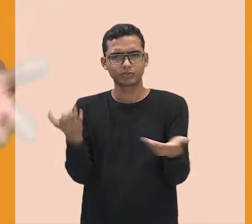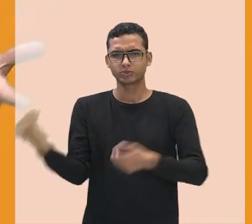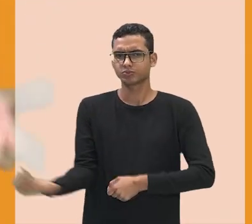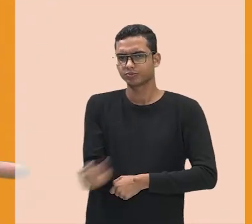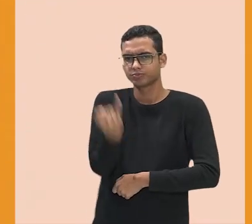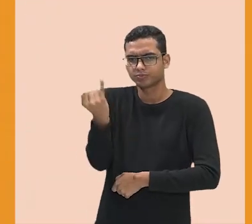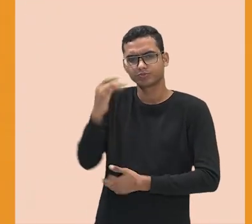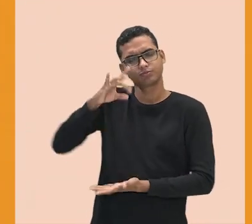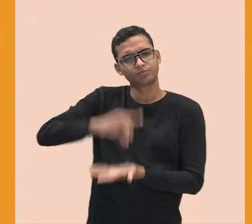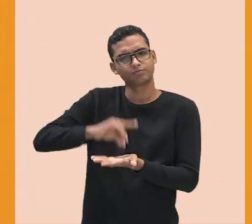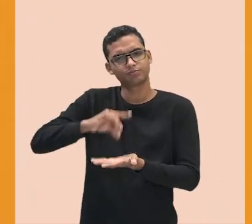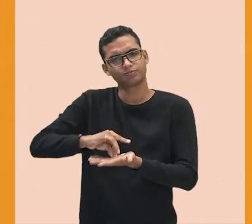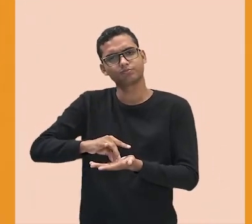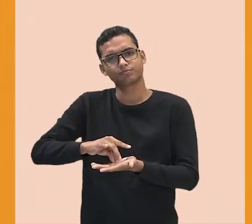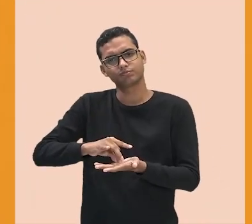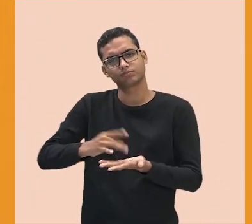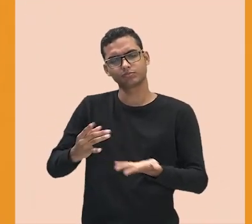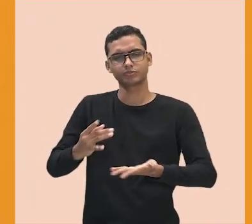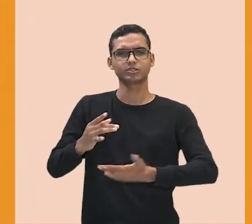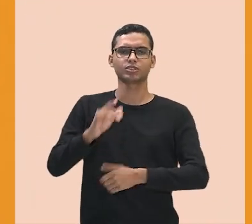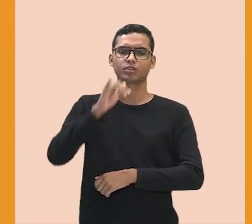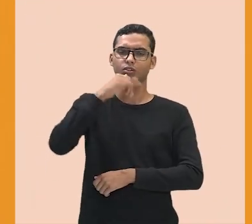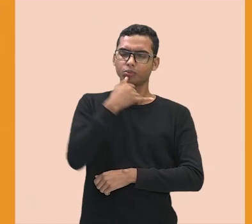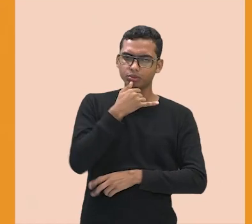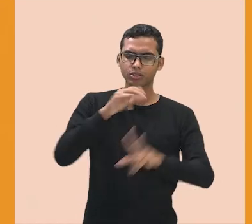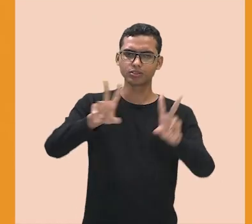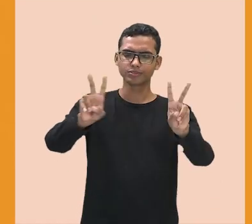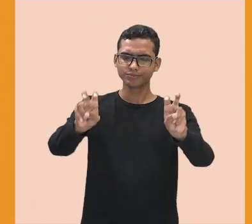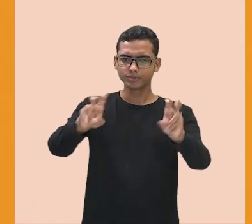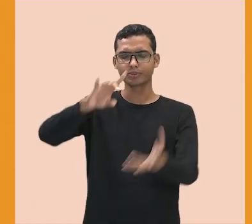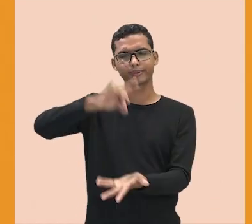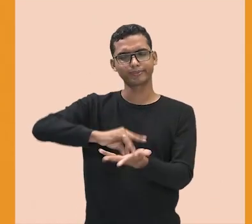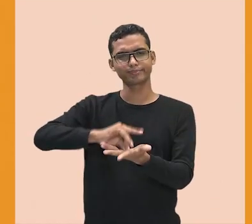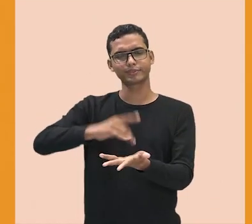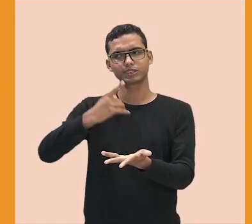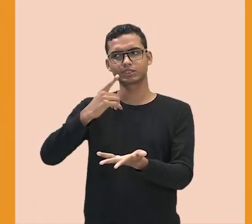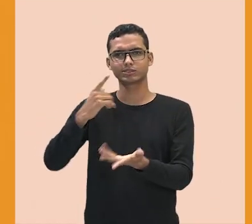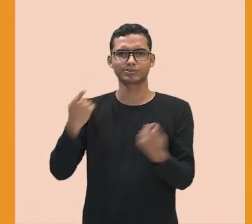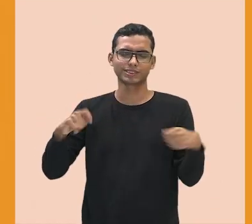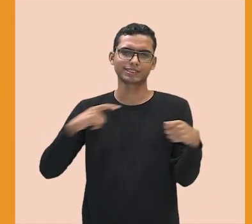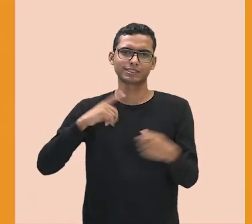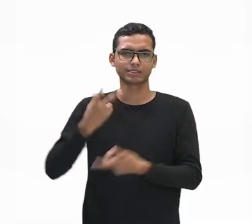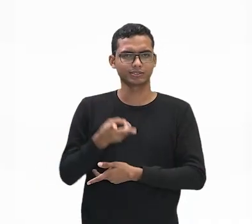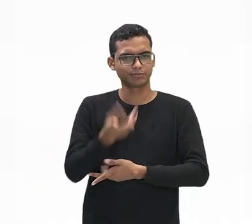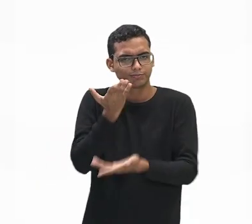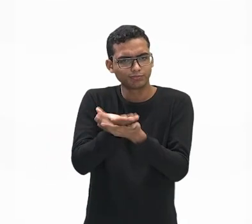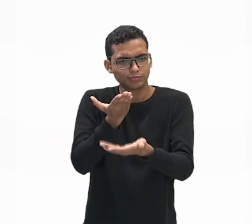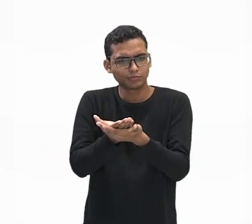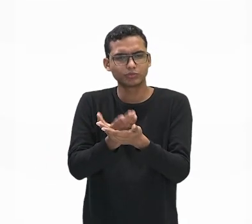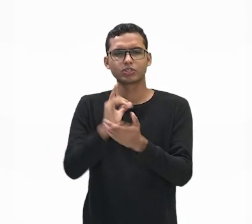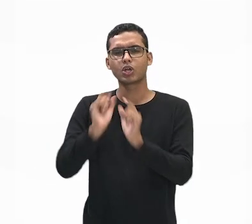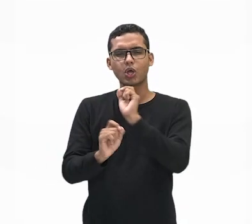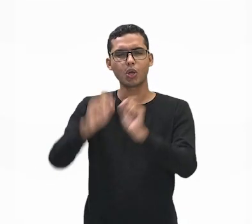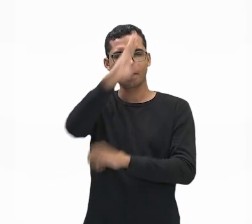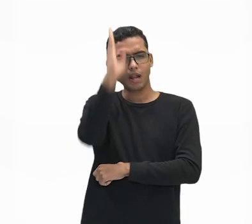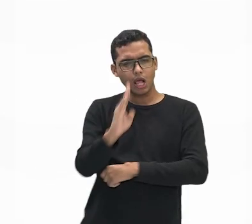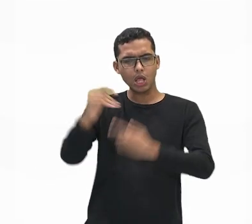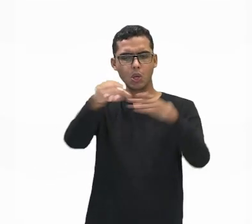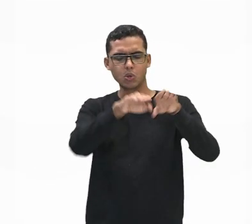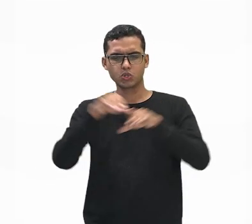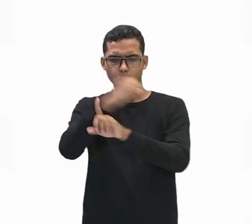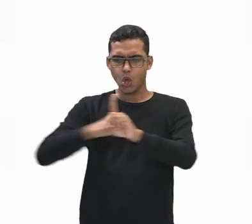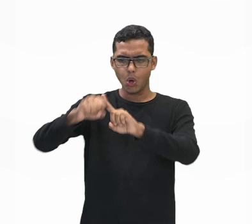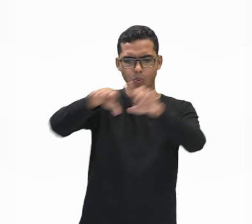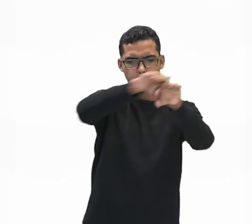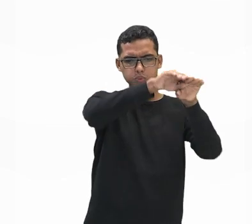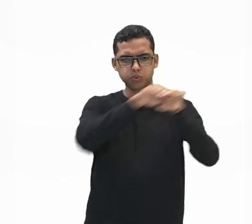assunto relevante aqui para a gente, que é a questão da desigualdade no Brasil. Vamos dar uma olhadinha no objeto de conhecimento da aula 9, nós estamos na aula